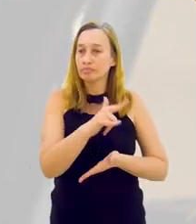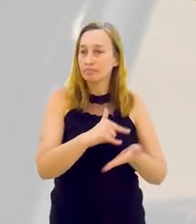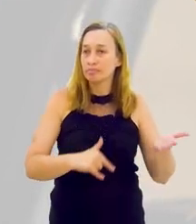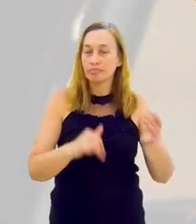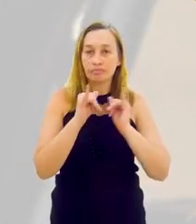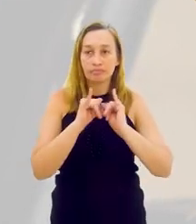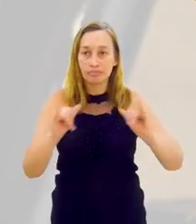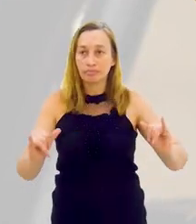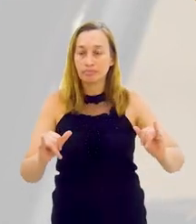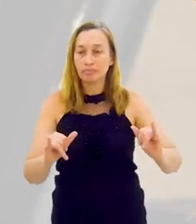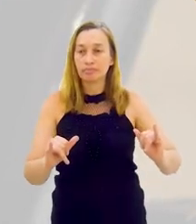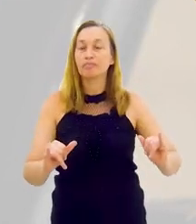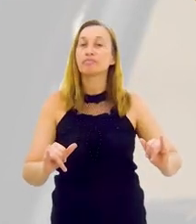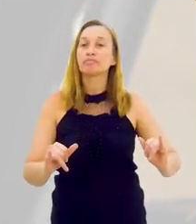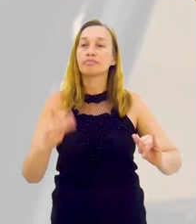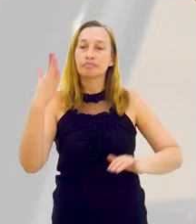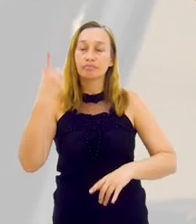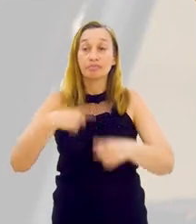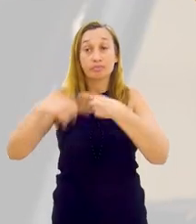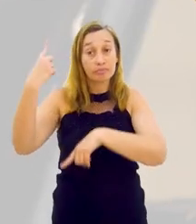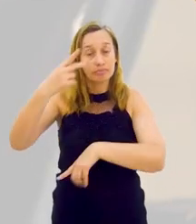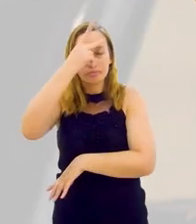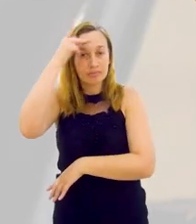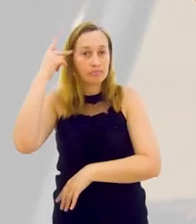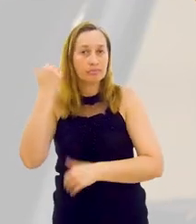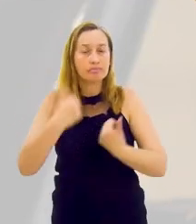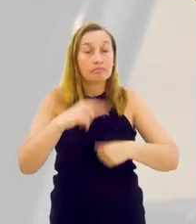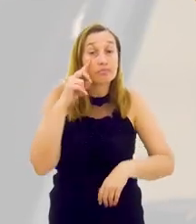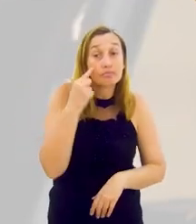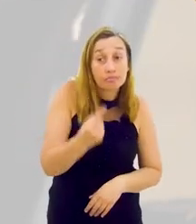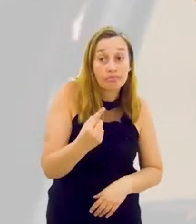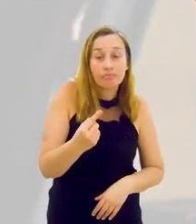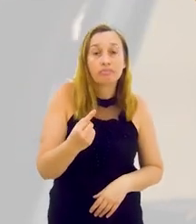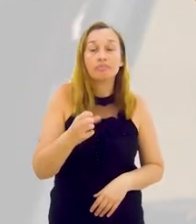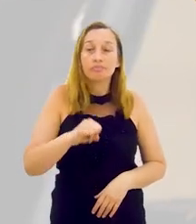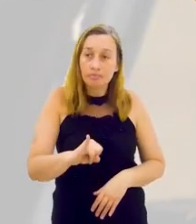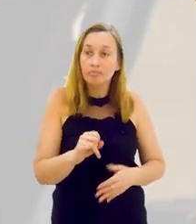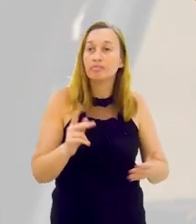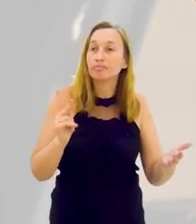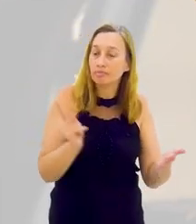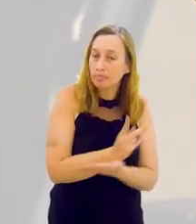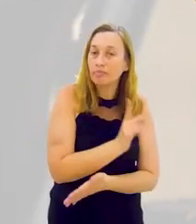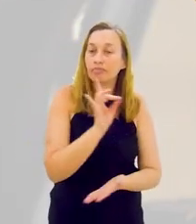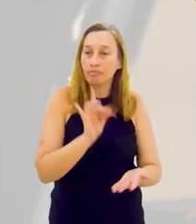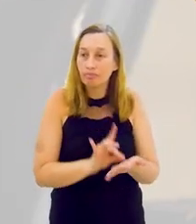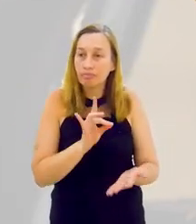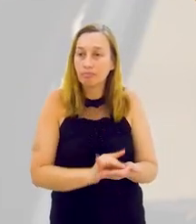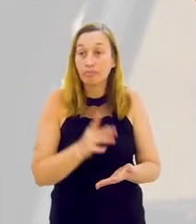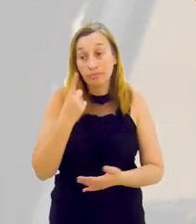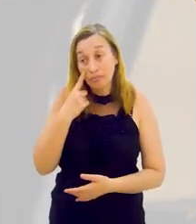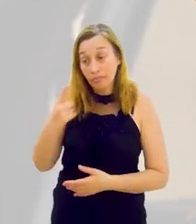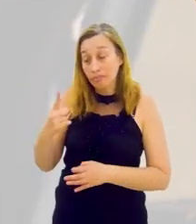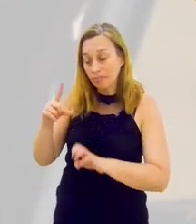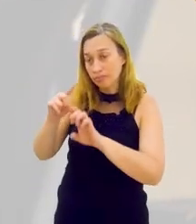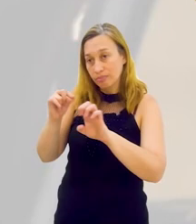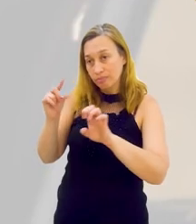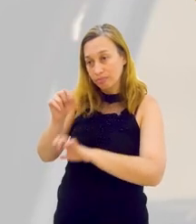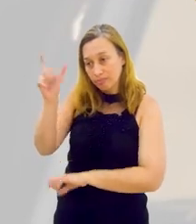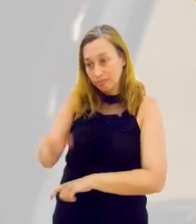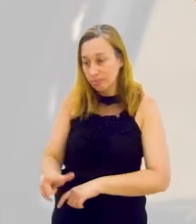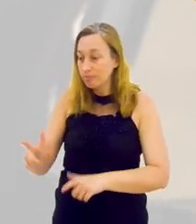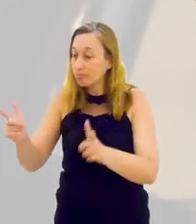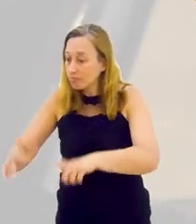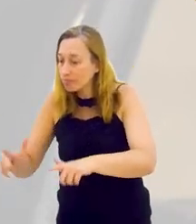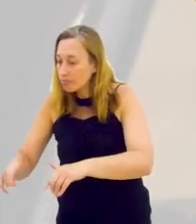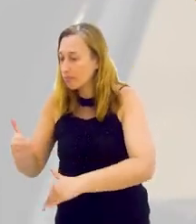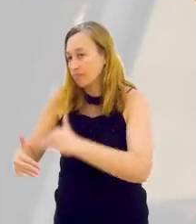testemunho, que é o 11, o décimo primeiro, que é a documentação, a divulgação, gênero, dos casos, sucesso, que as pessoas têm que ver o que realmente